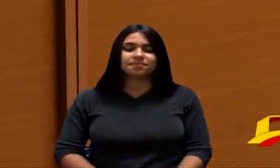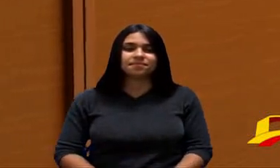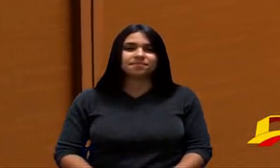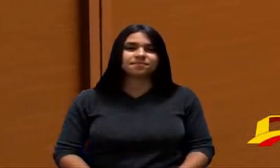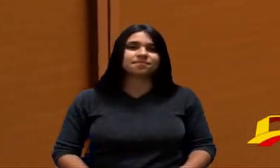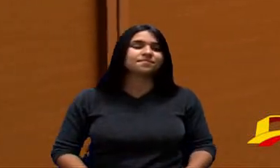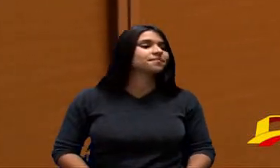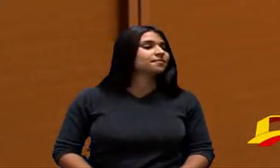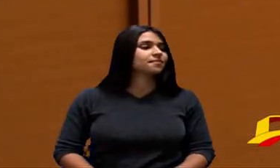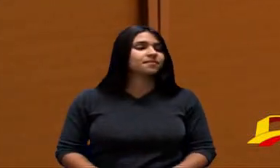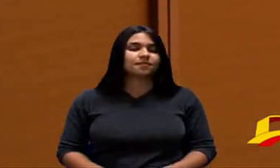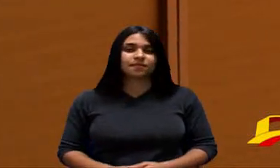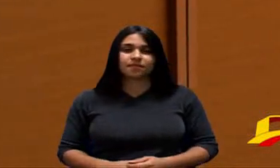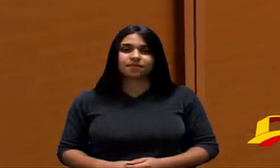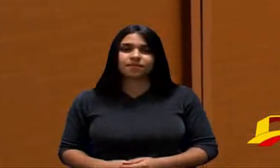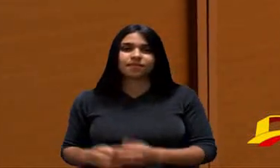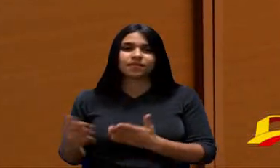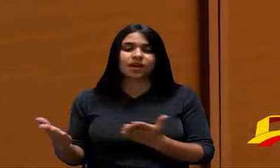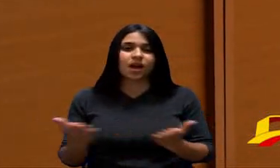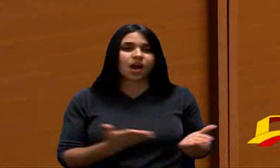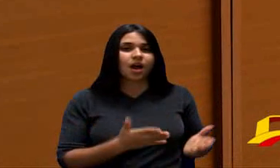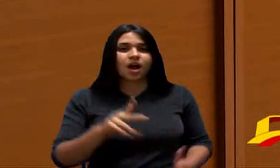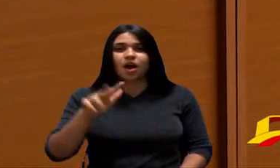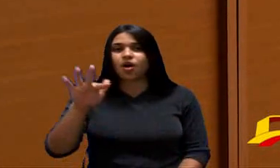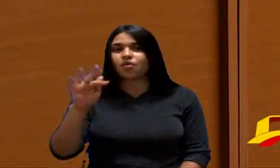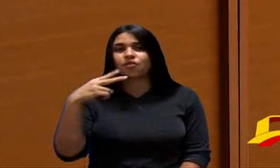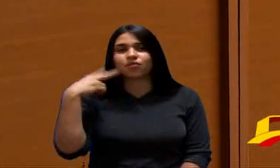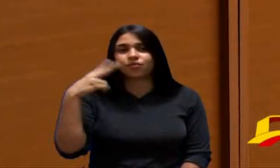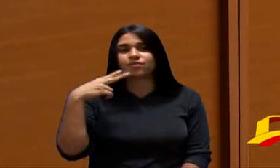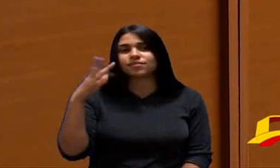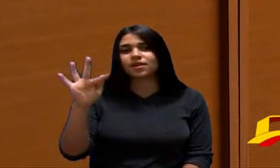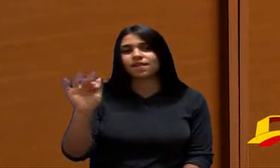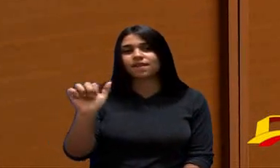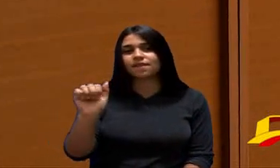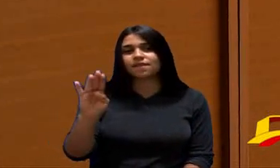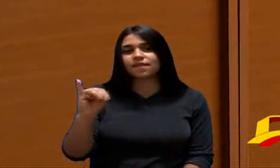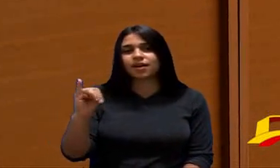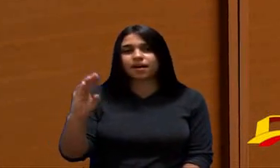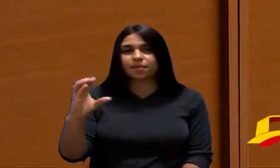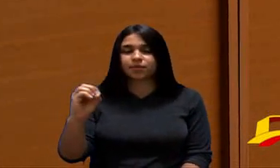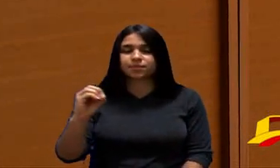Vamos ouvir Agora Também O Vereador Fábio Simoa Fábio